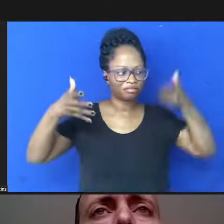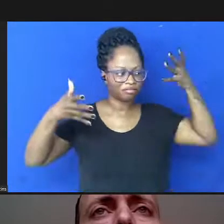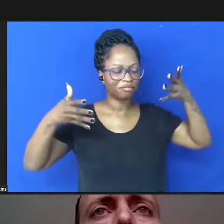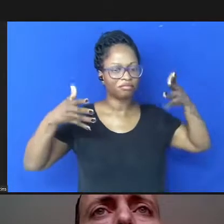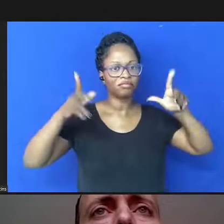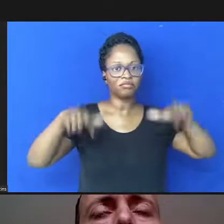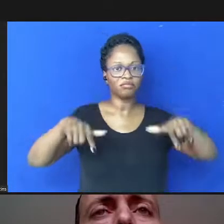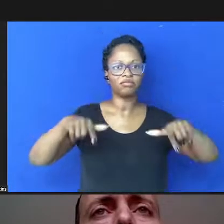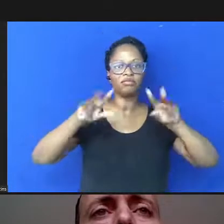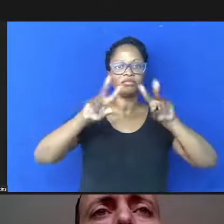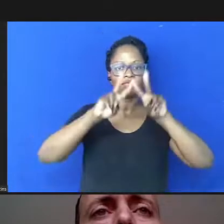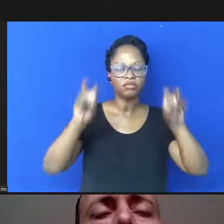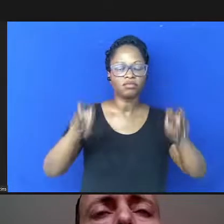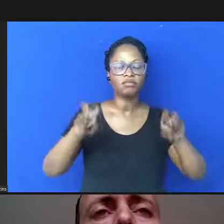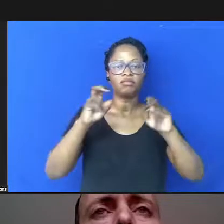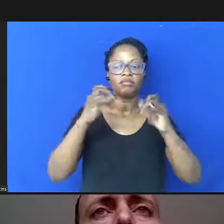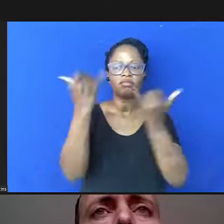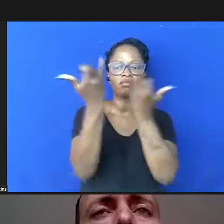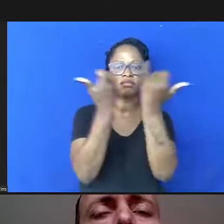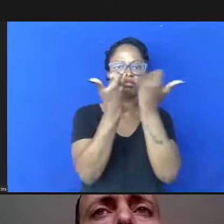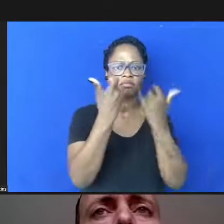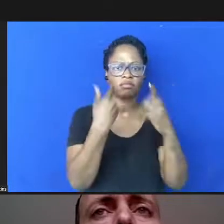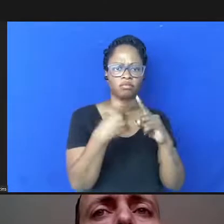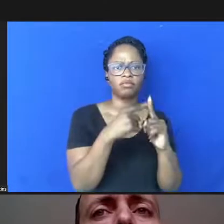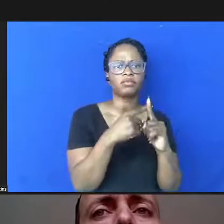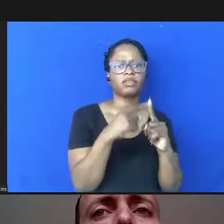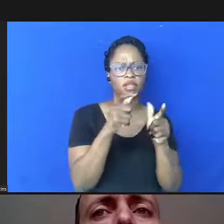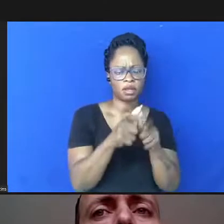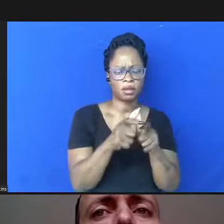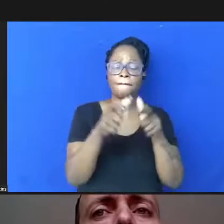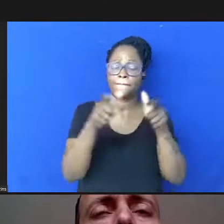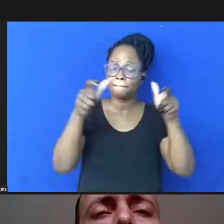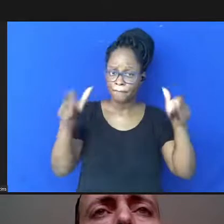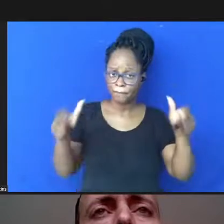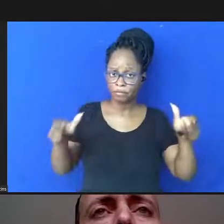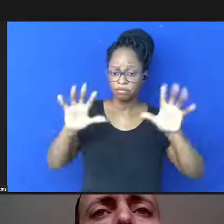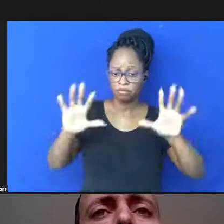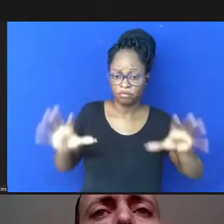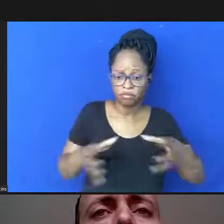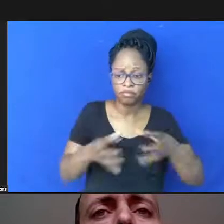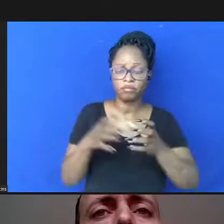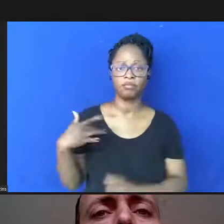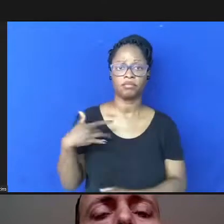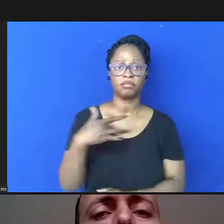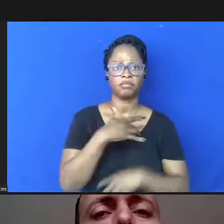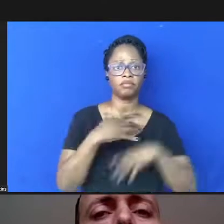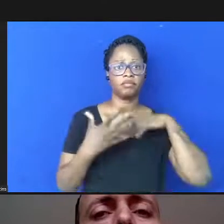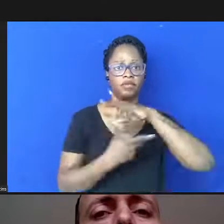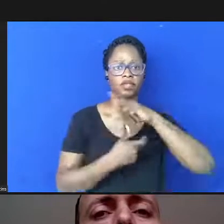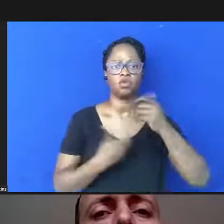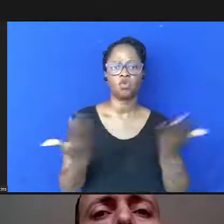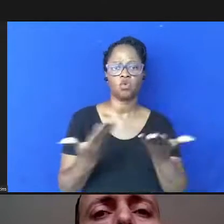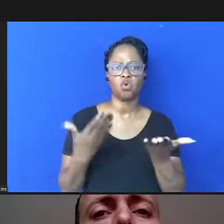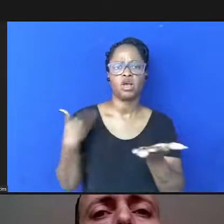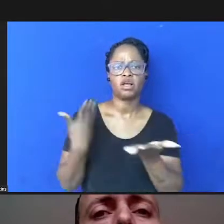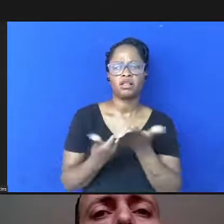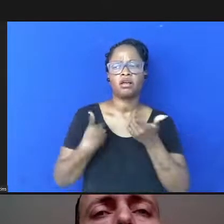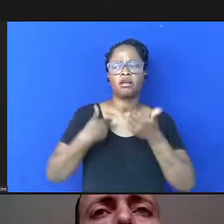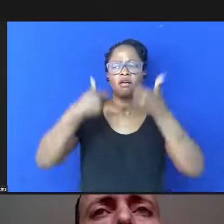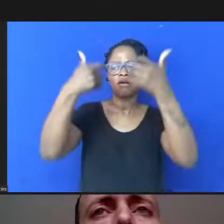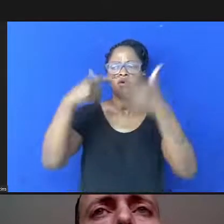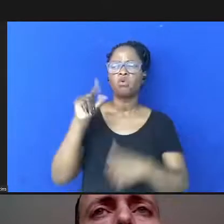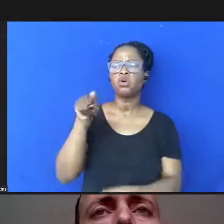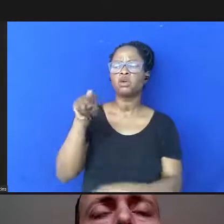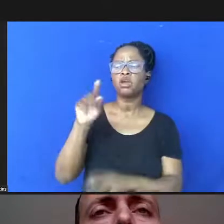informação que uma grande parte da comunidade de saúde planetária hoje até a definição do que é essa